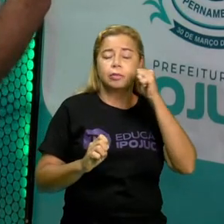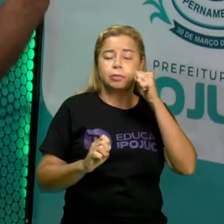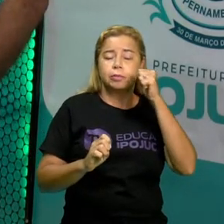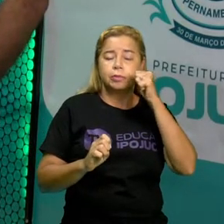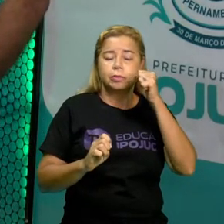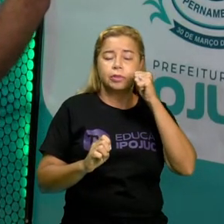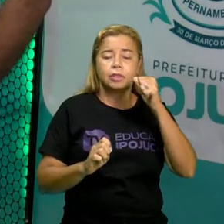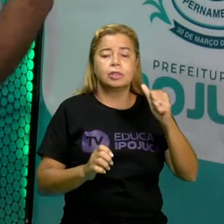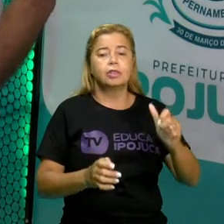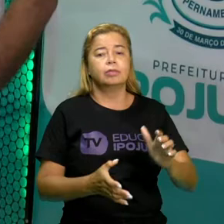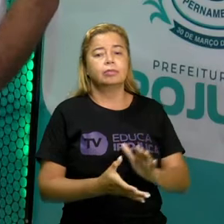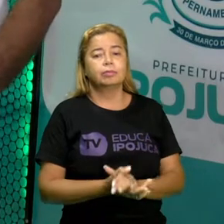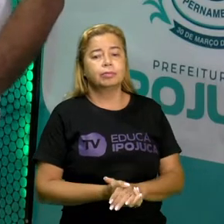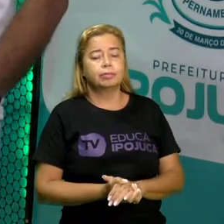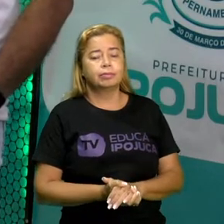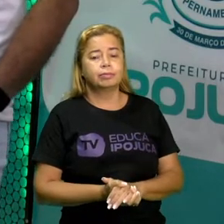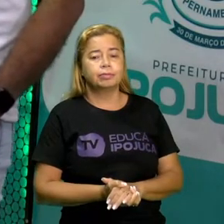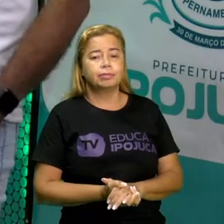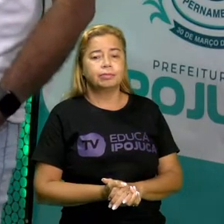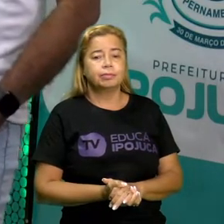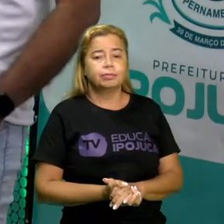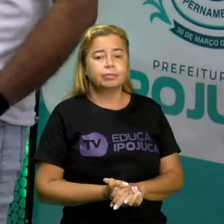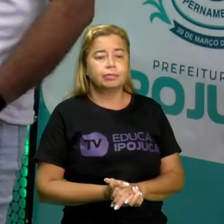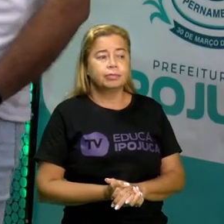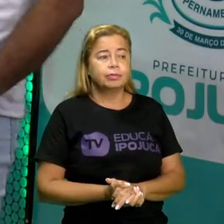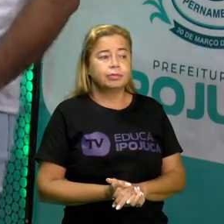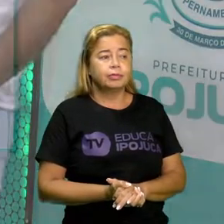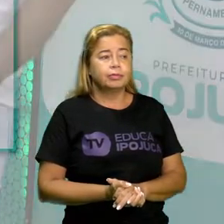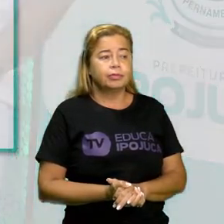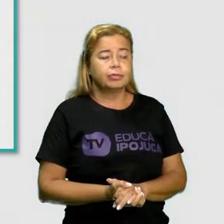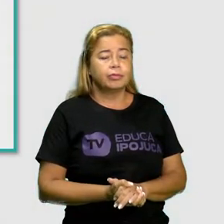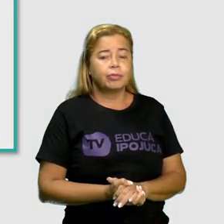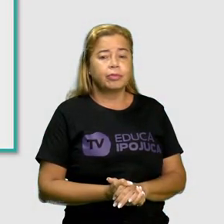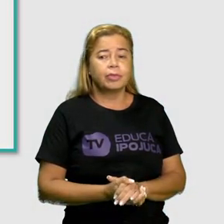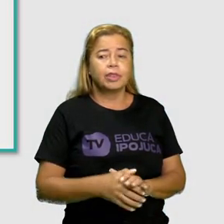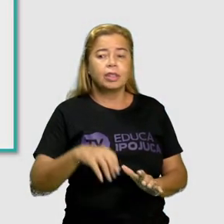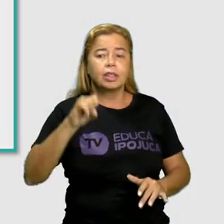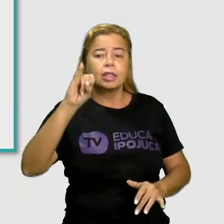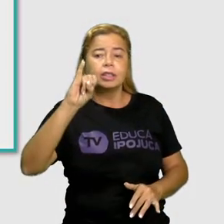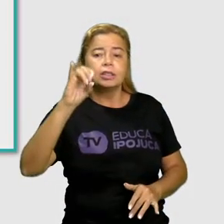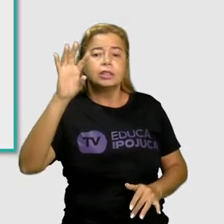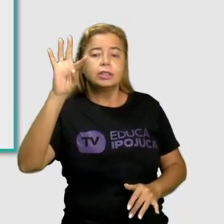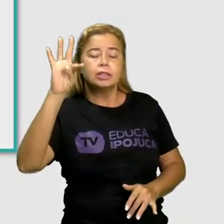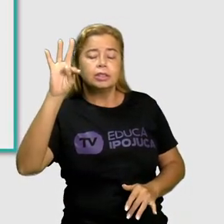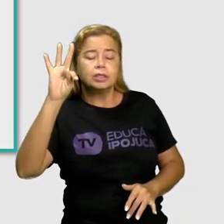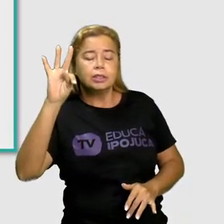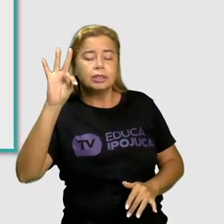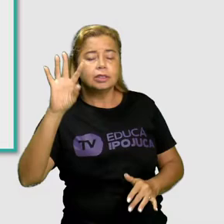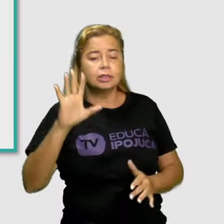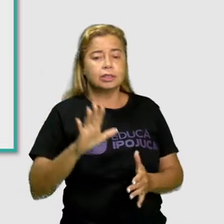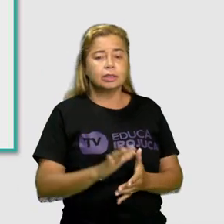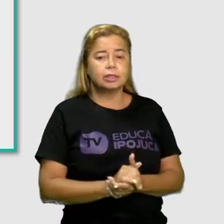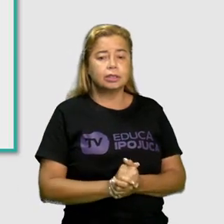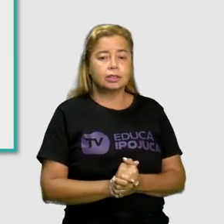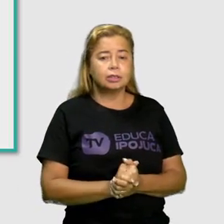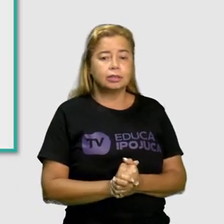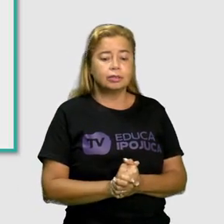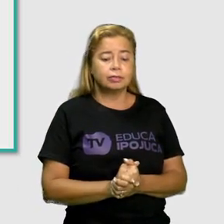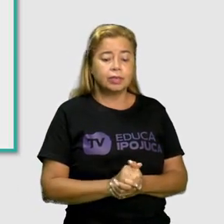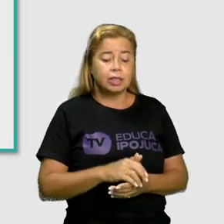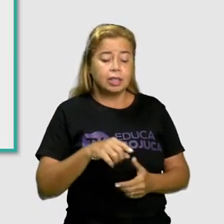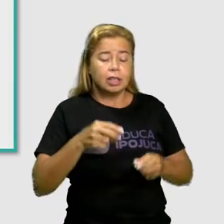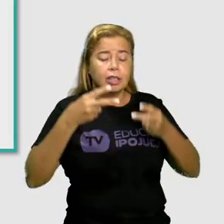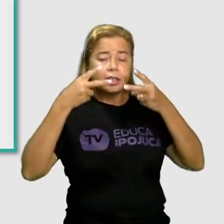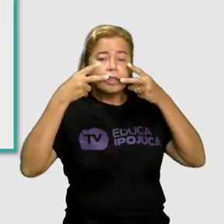você vai lembrar que o she quer dizer ela. O it, perceba que os rapazes estão apontando aqui para um gato, porque o